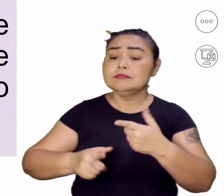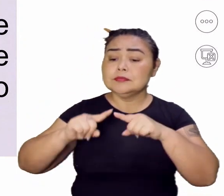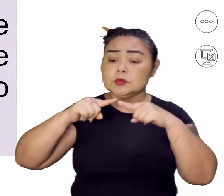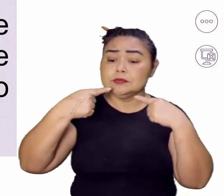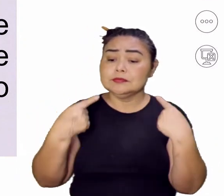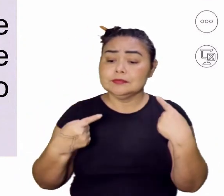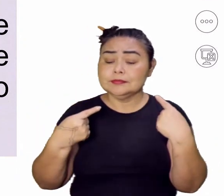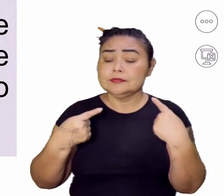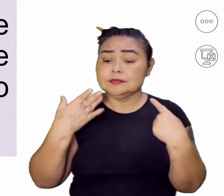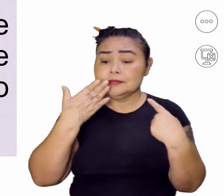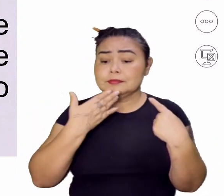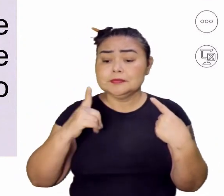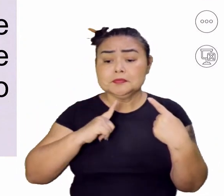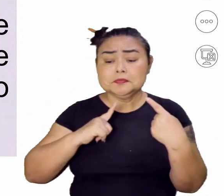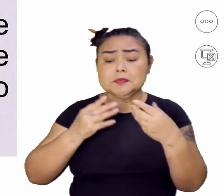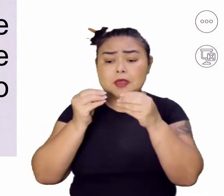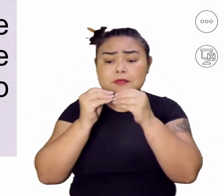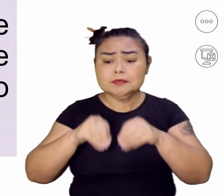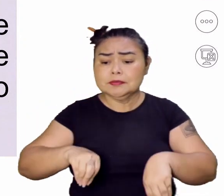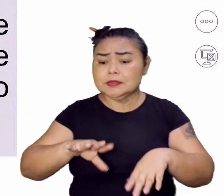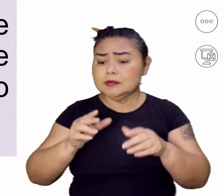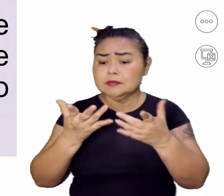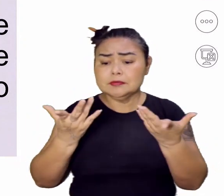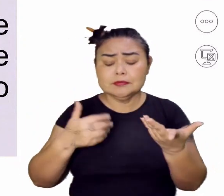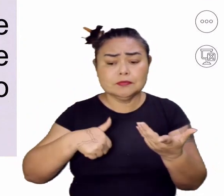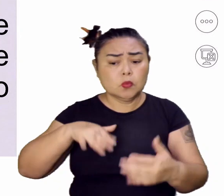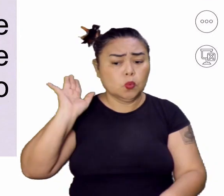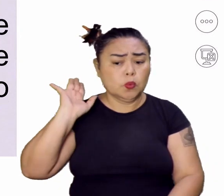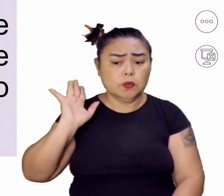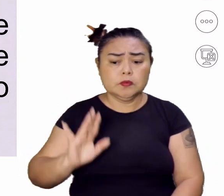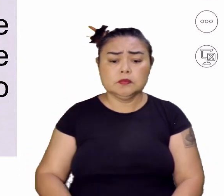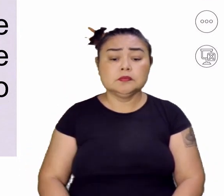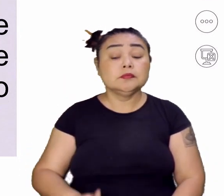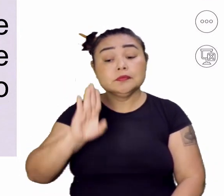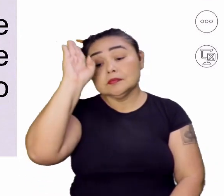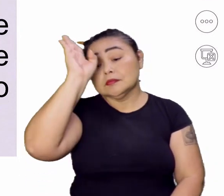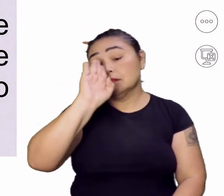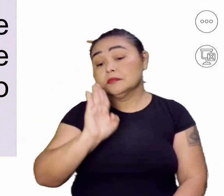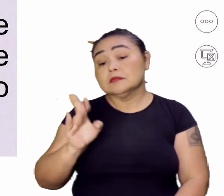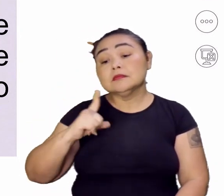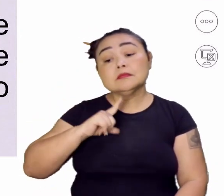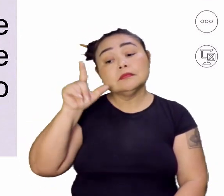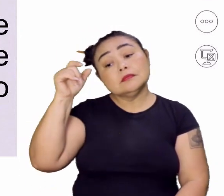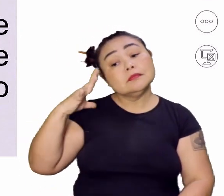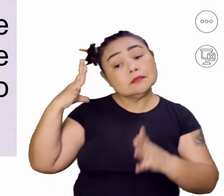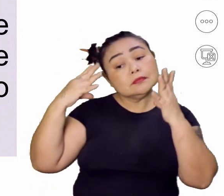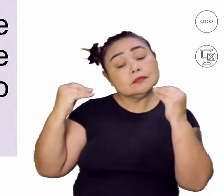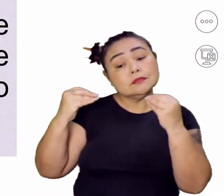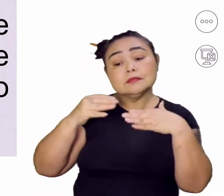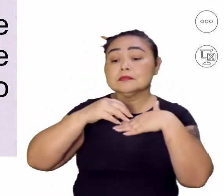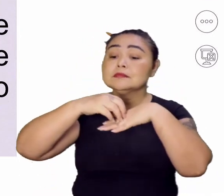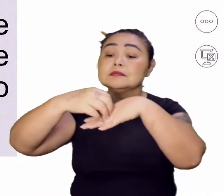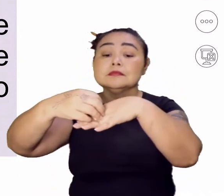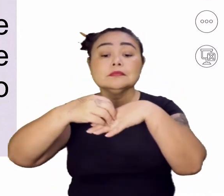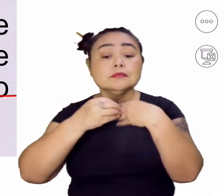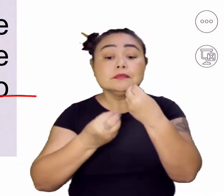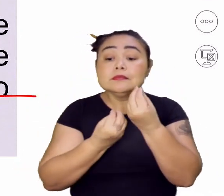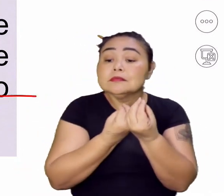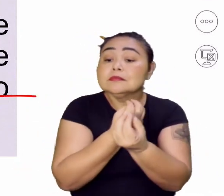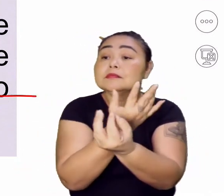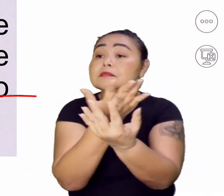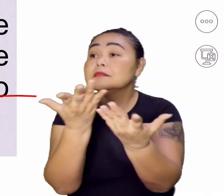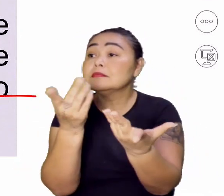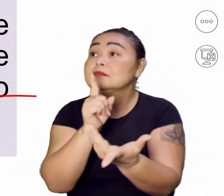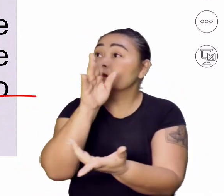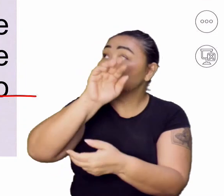vão ter um prejuízo sem precedente. No Brasil, eram eles que transportavam, refinavam e distribuíam o açúcar no